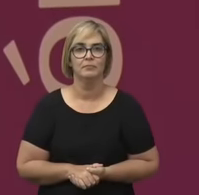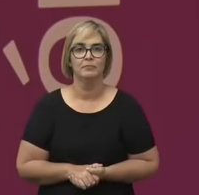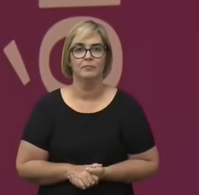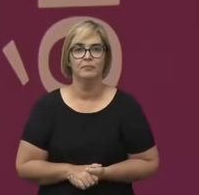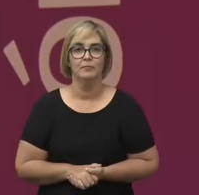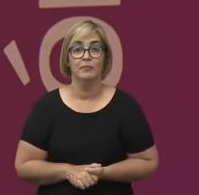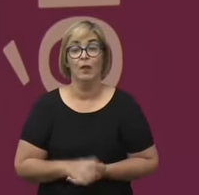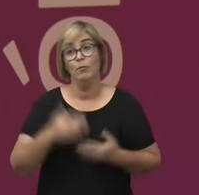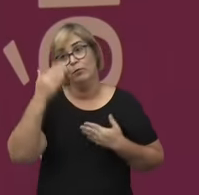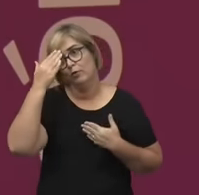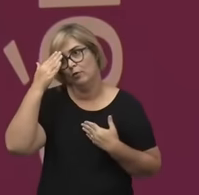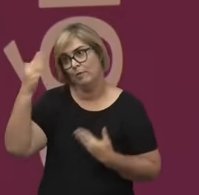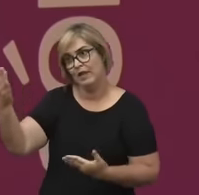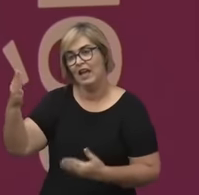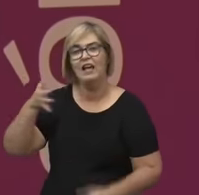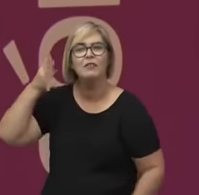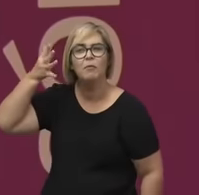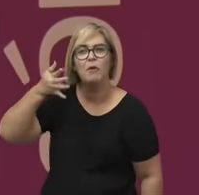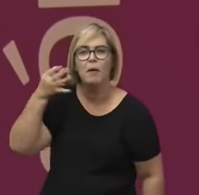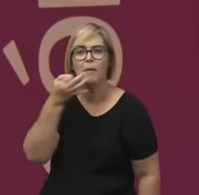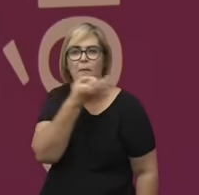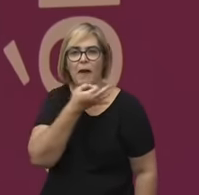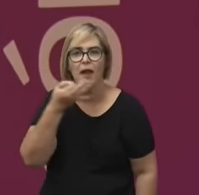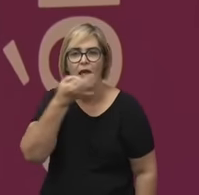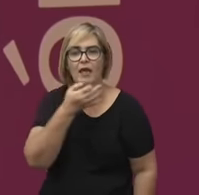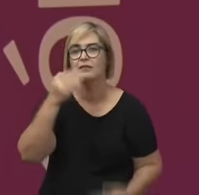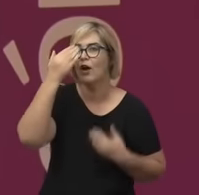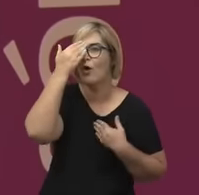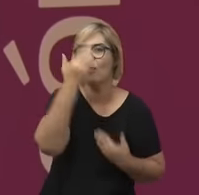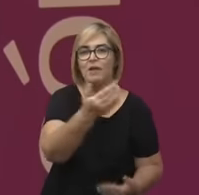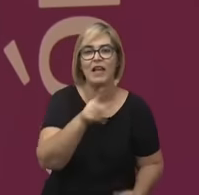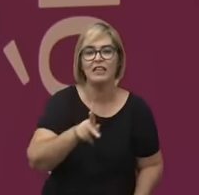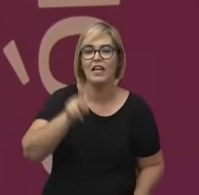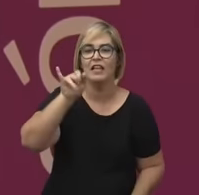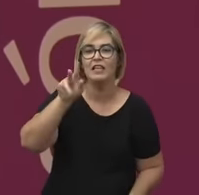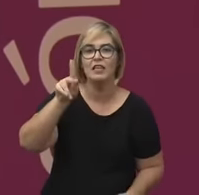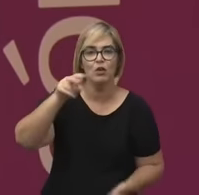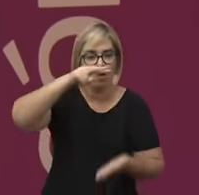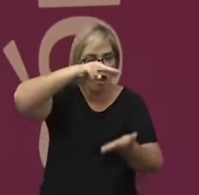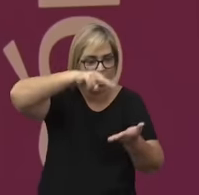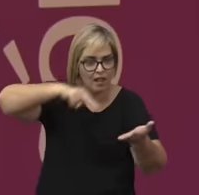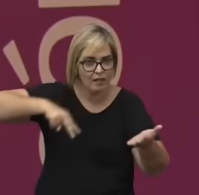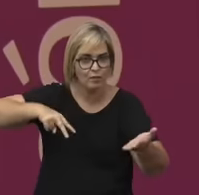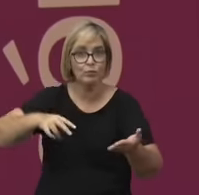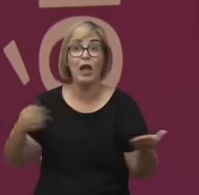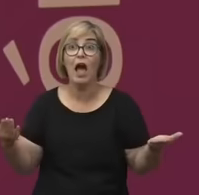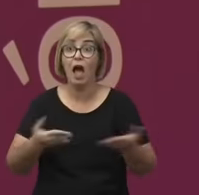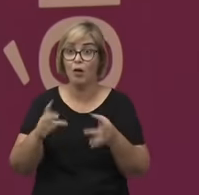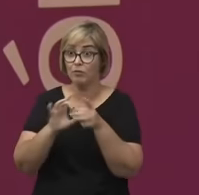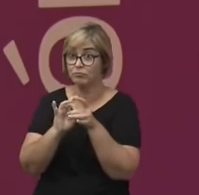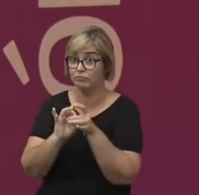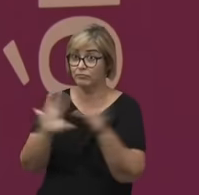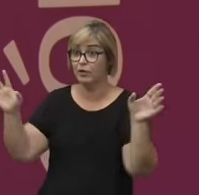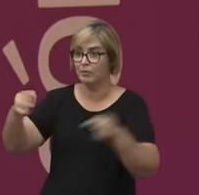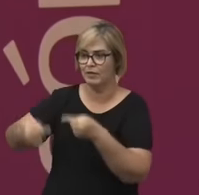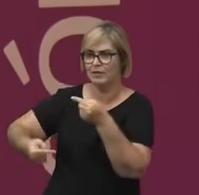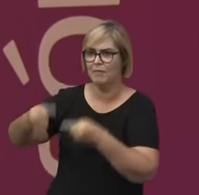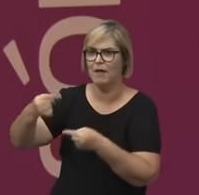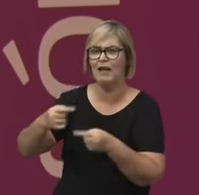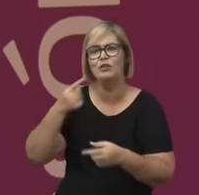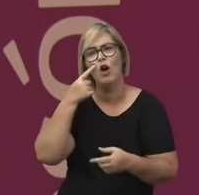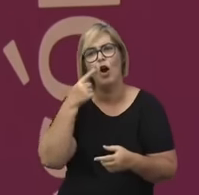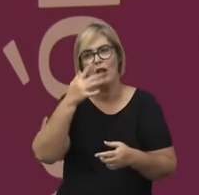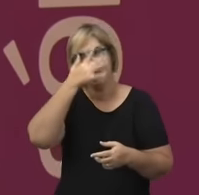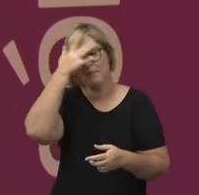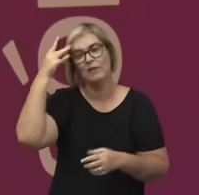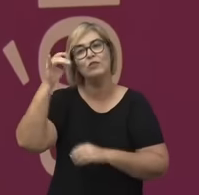Nassácia, obrigado pela sua apresentação, obrigado ao Kiko também pelas leituras. A gente vai abrir agora para o debate. Só ler alguns comentários aqui, o pessoal que está